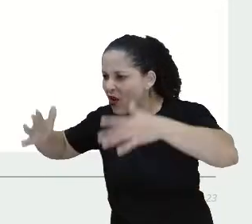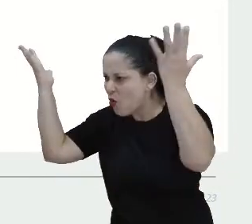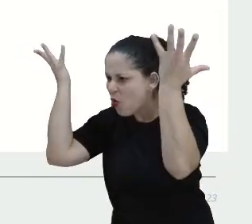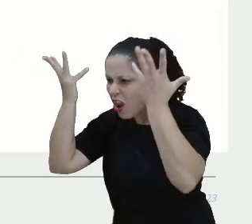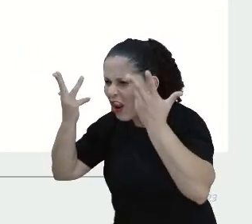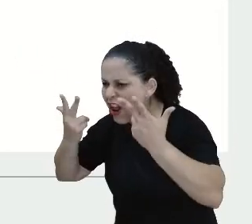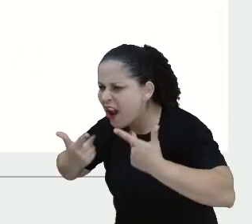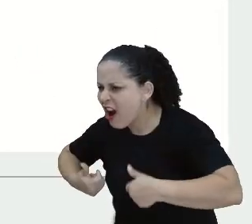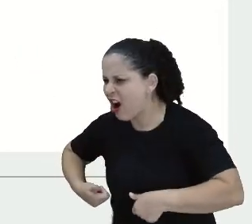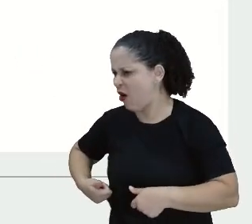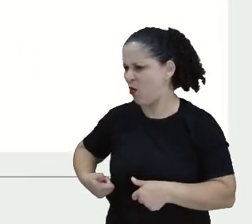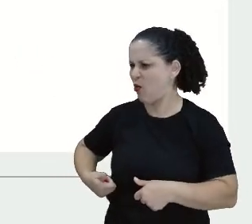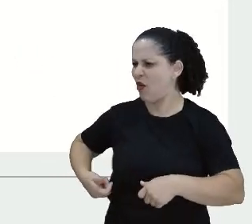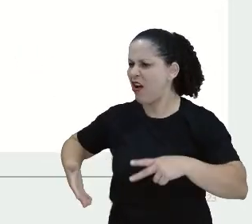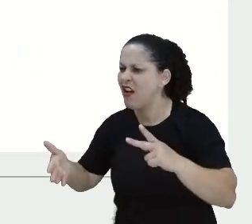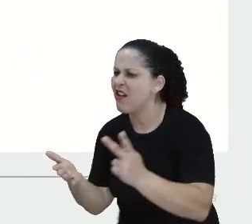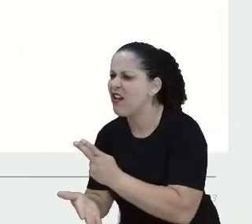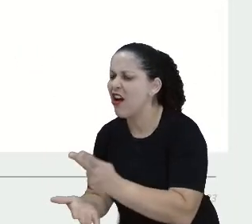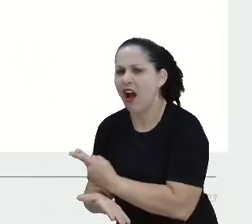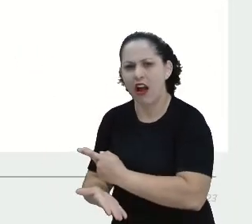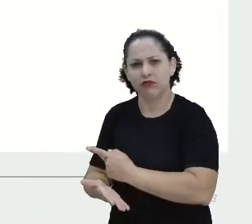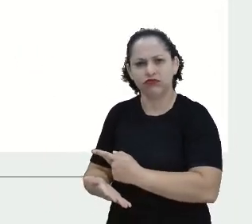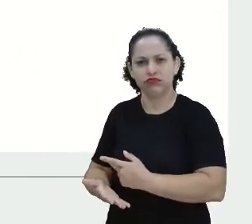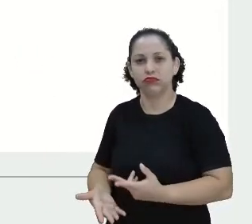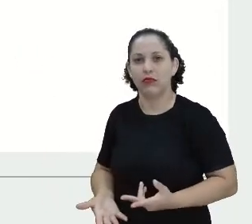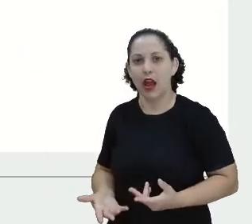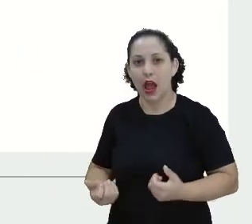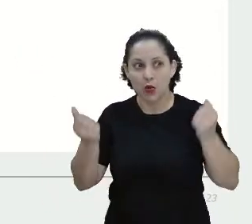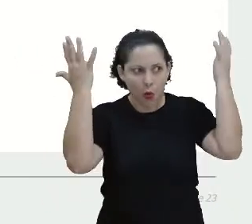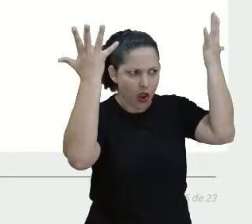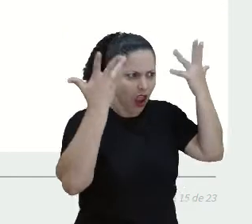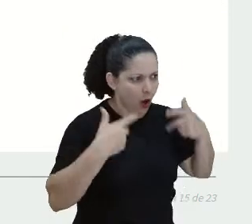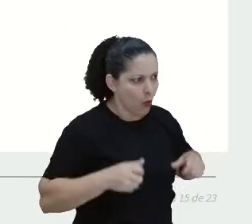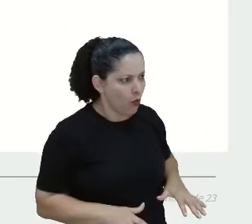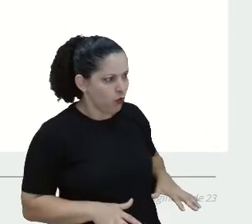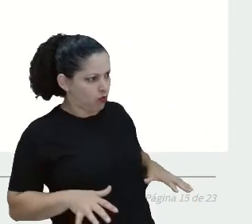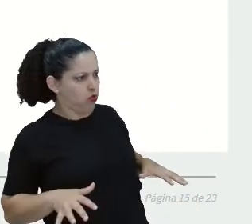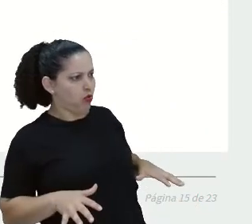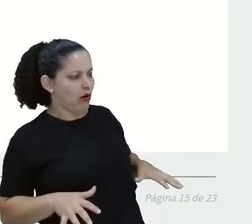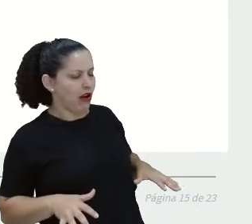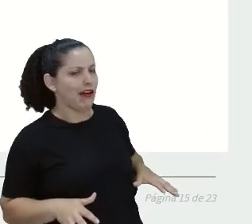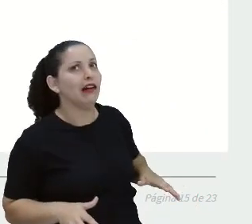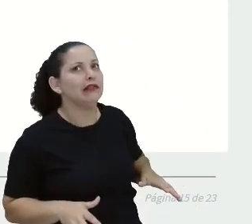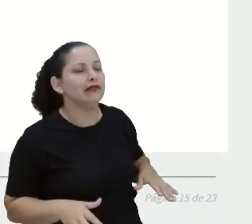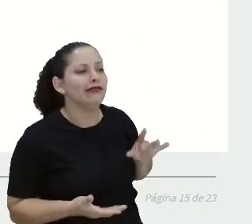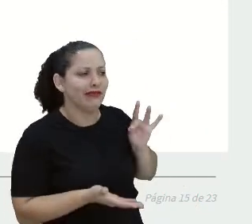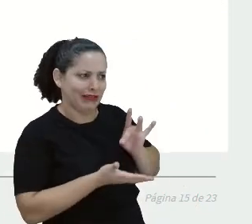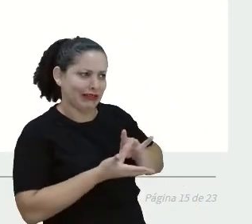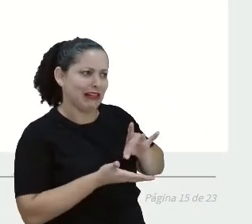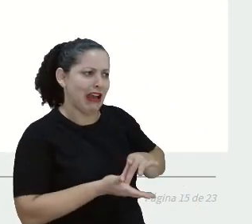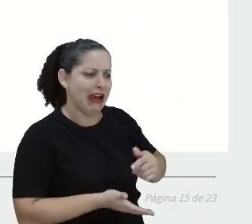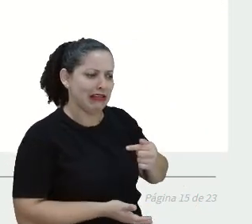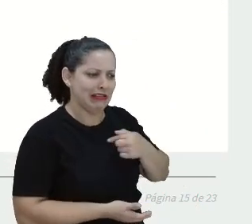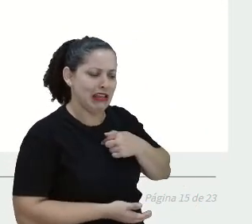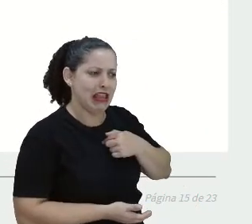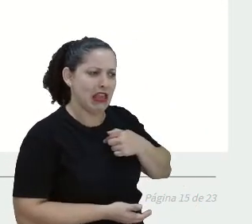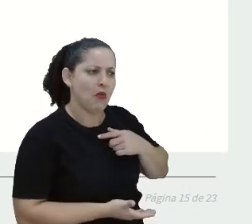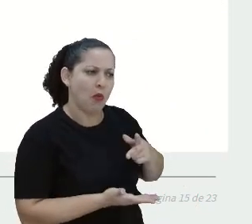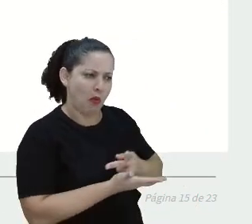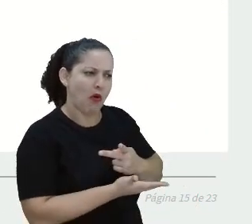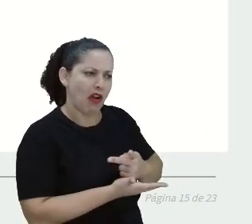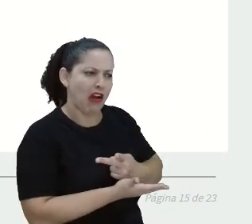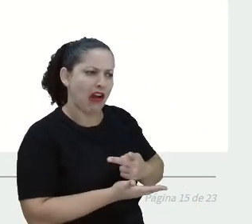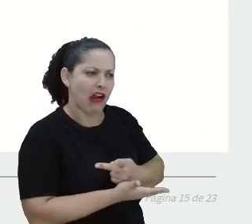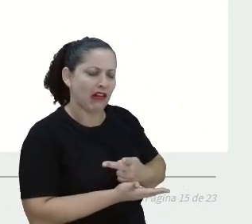brava. O Leão recuou e disse que era mesmo covarde. Então, venha conosco.